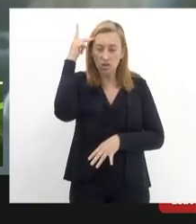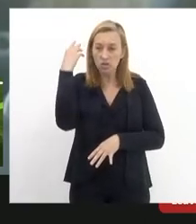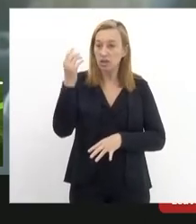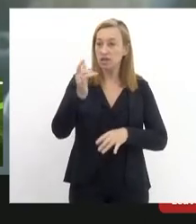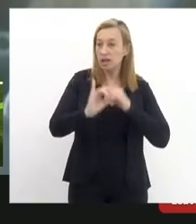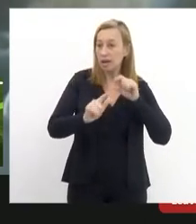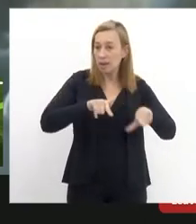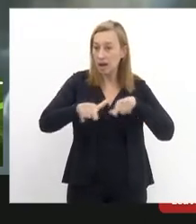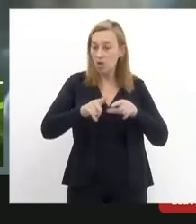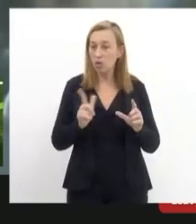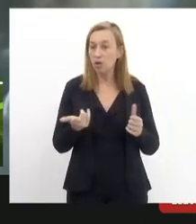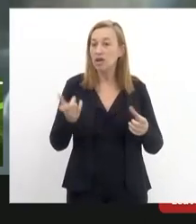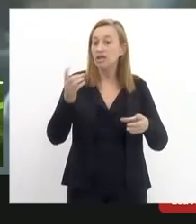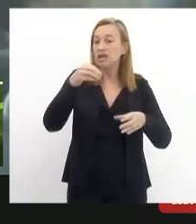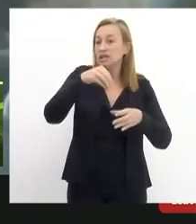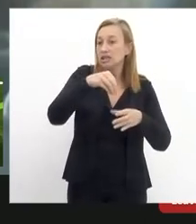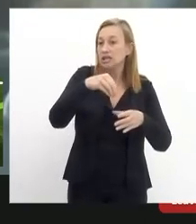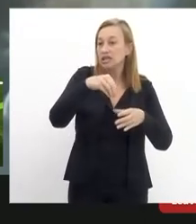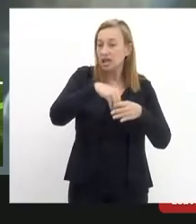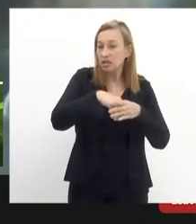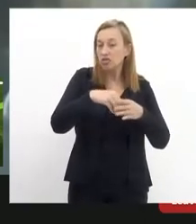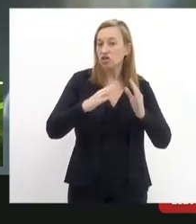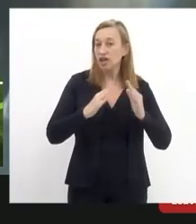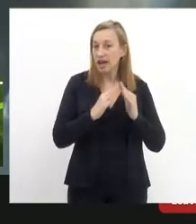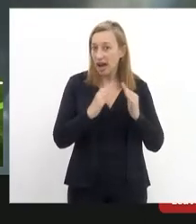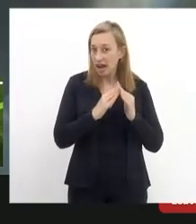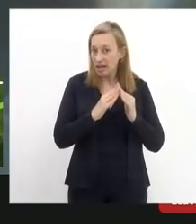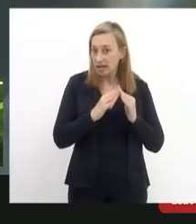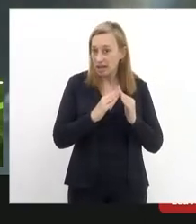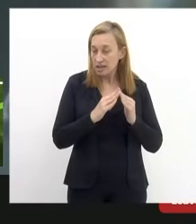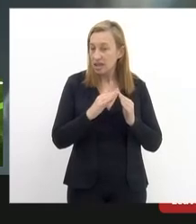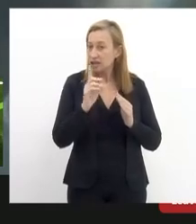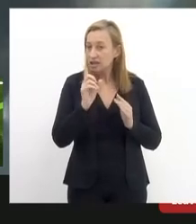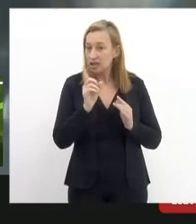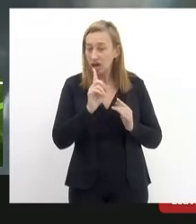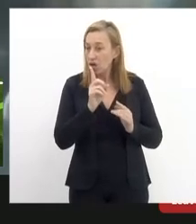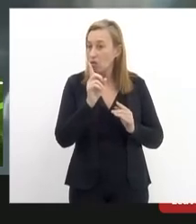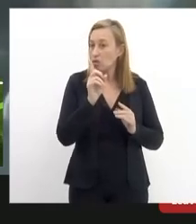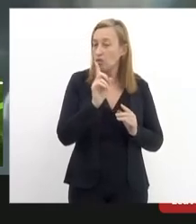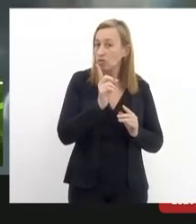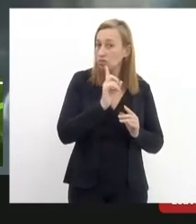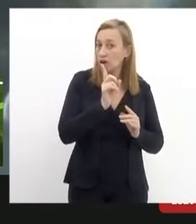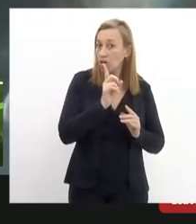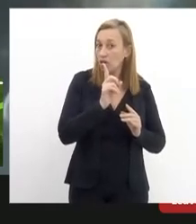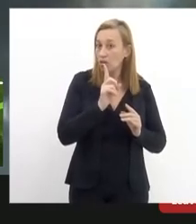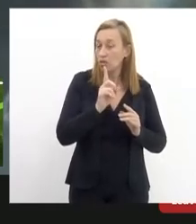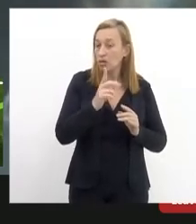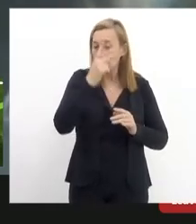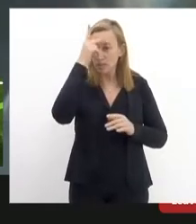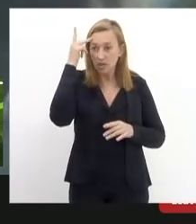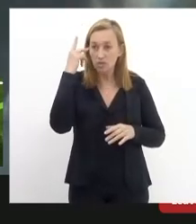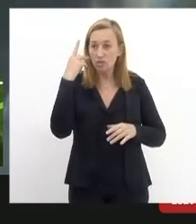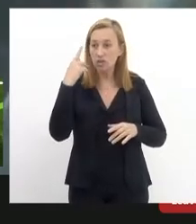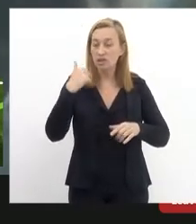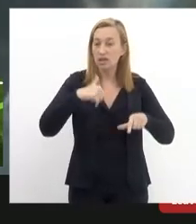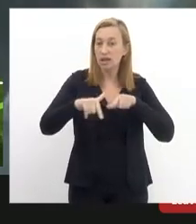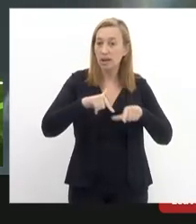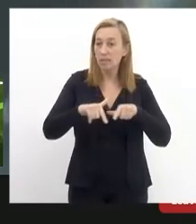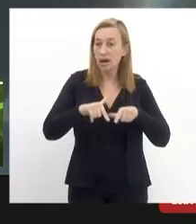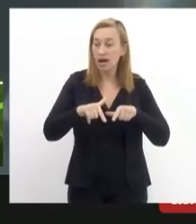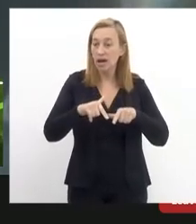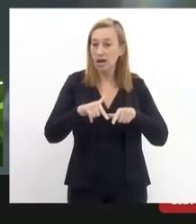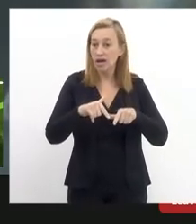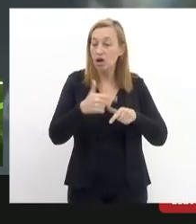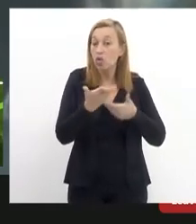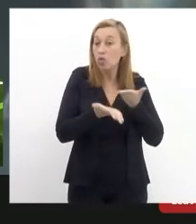proteger não foram as domésticas não foram as ambulantes não foram essa população esses trabalhadores